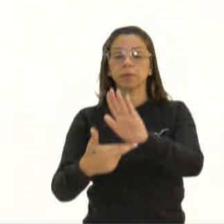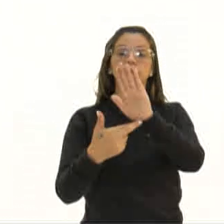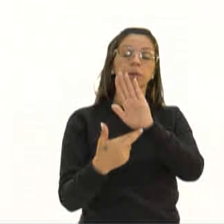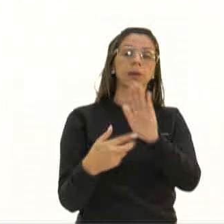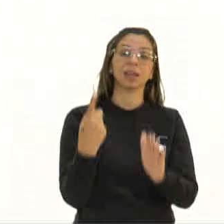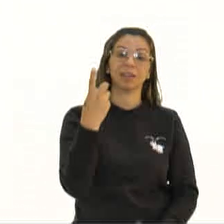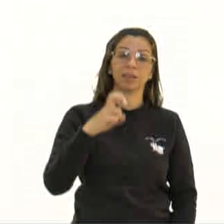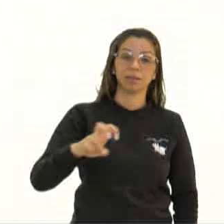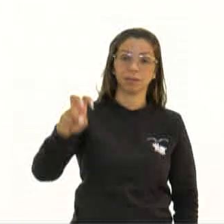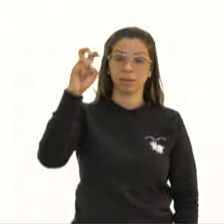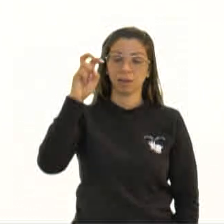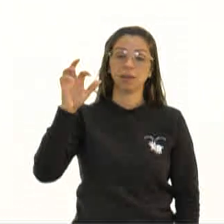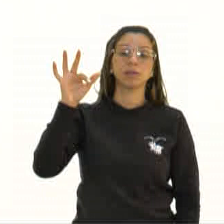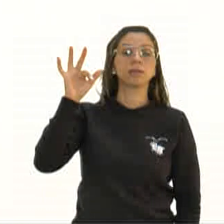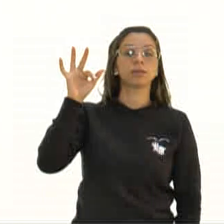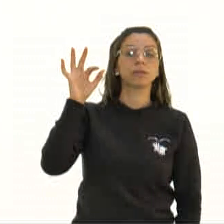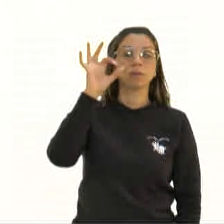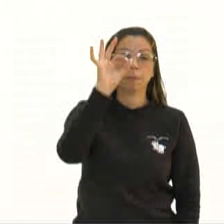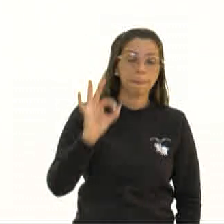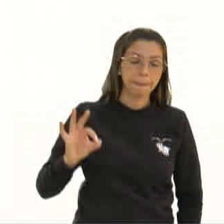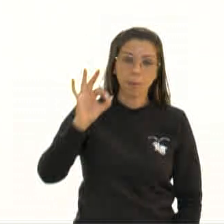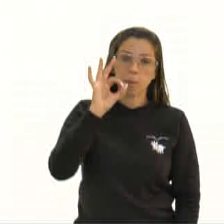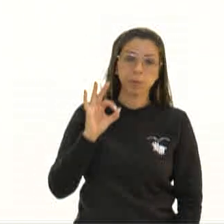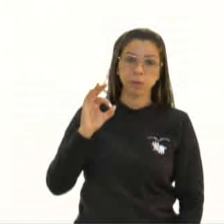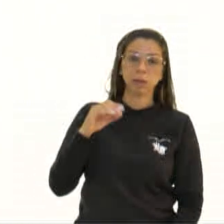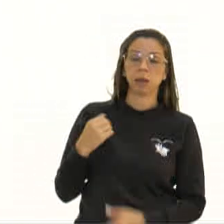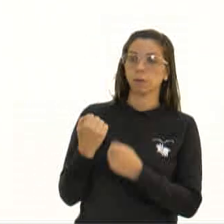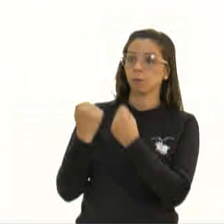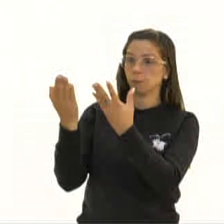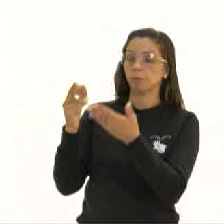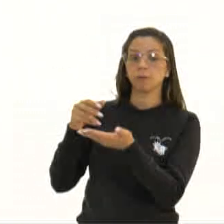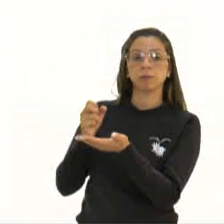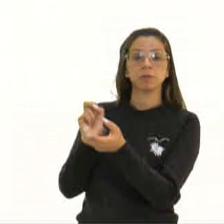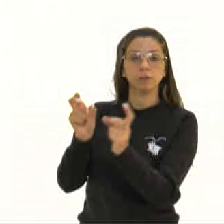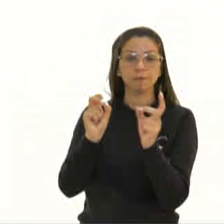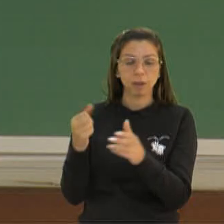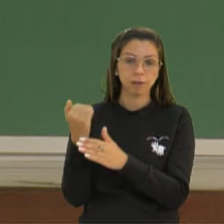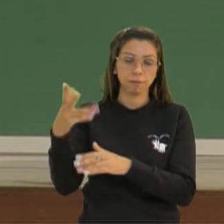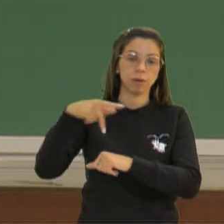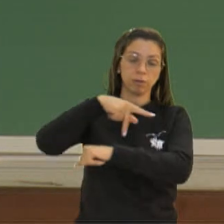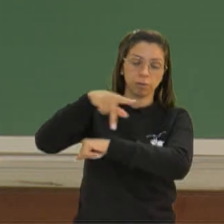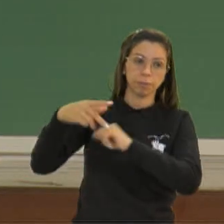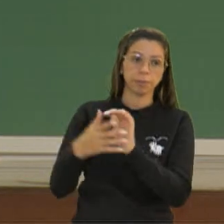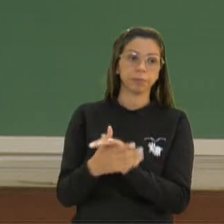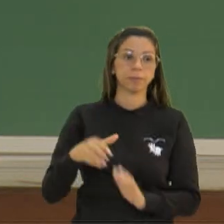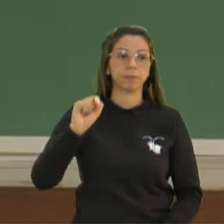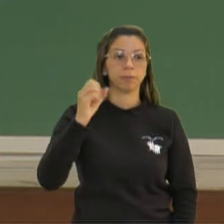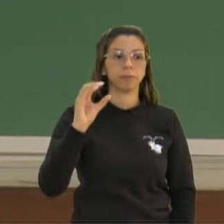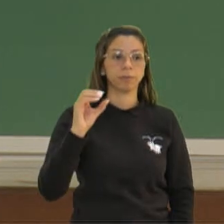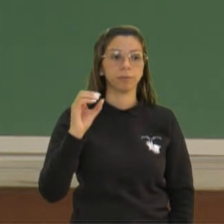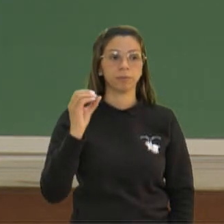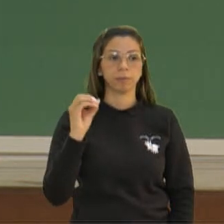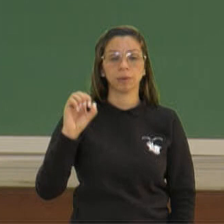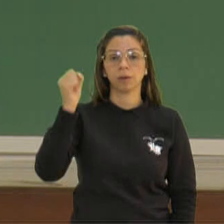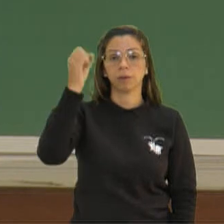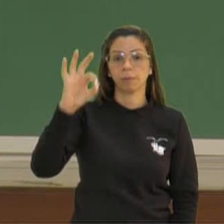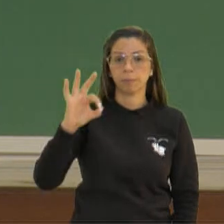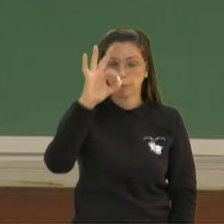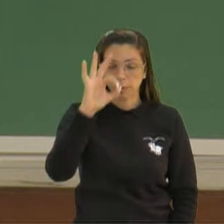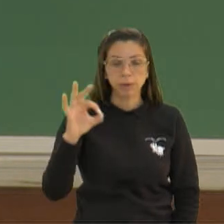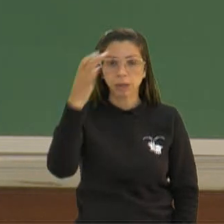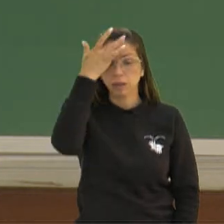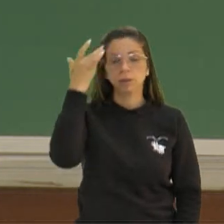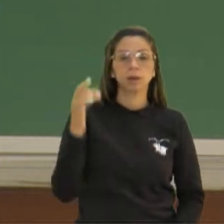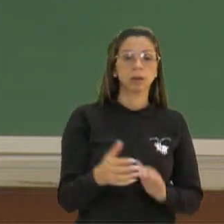das exportações mundiais, são os produtos da União Europeia. Mais de 80% dos exportadores europeus são pequenas e médias empresas.